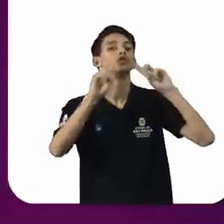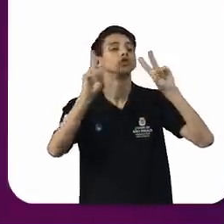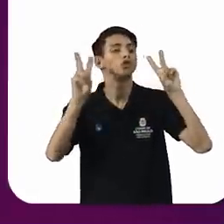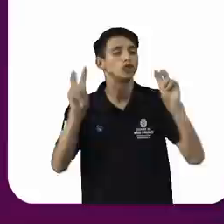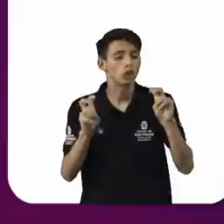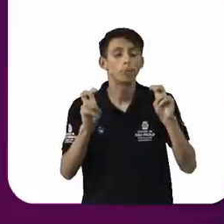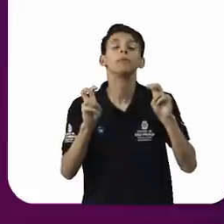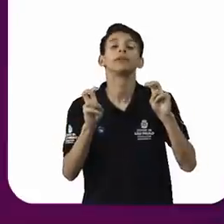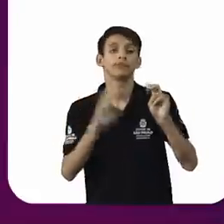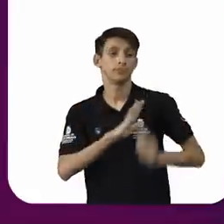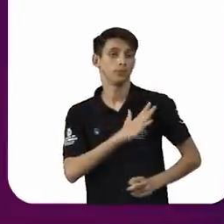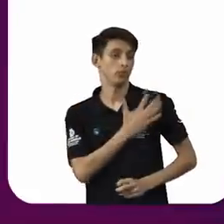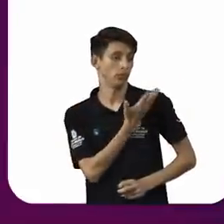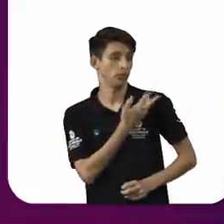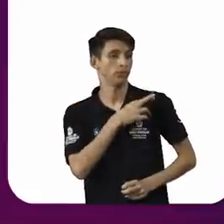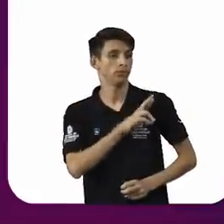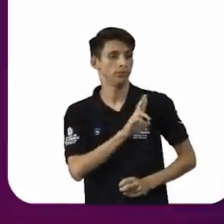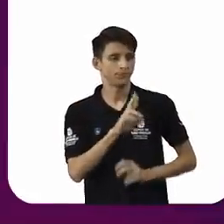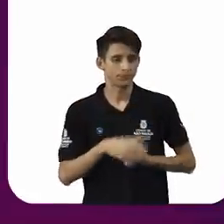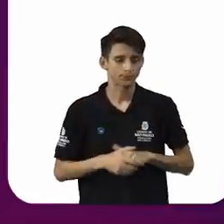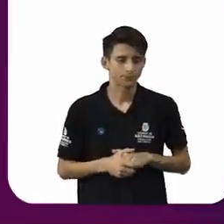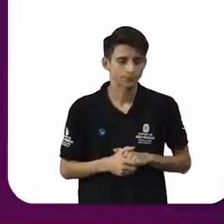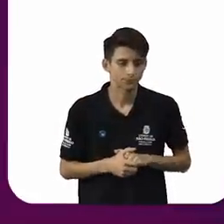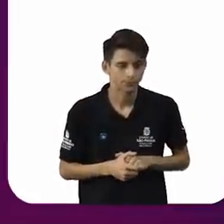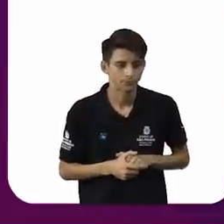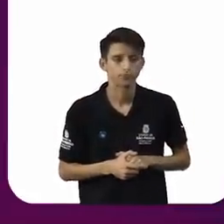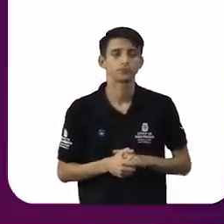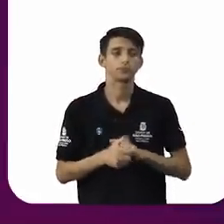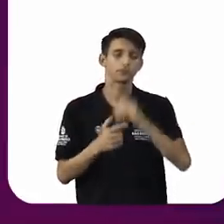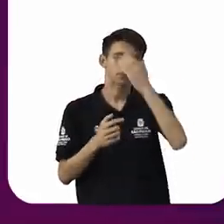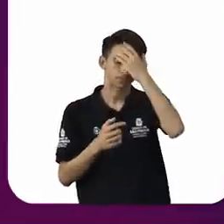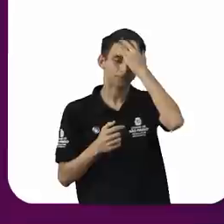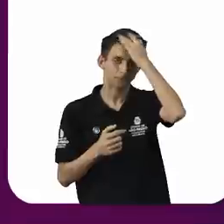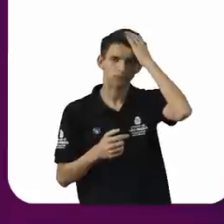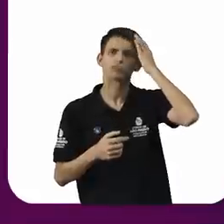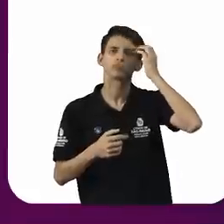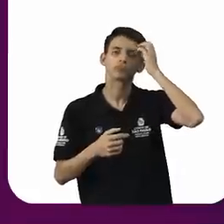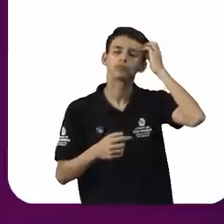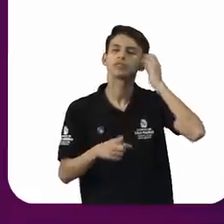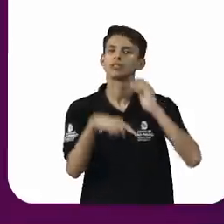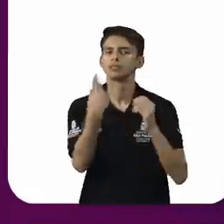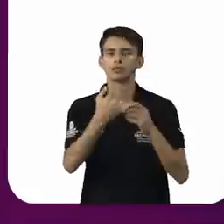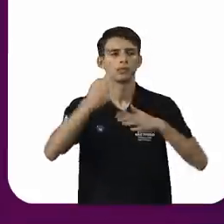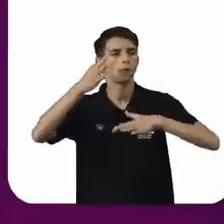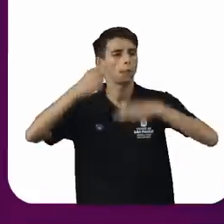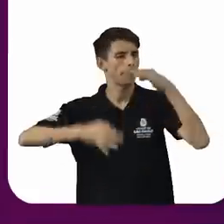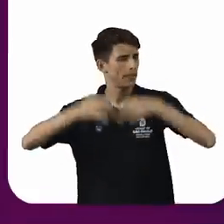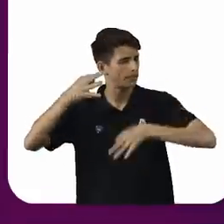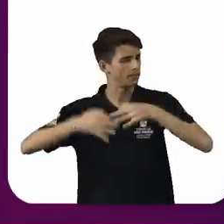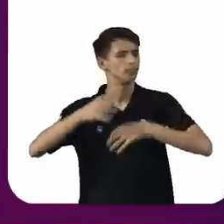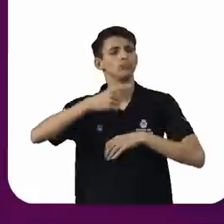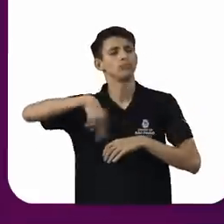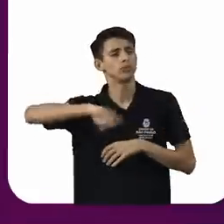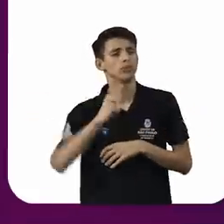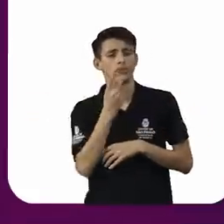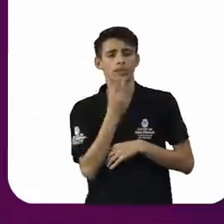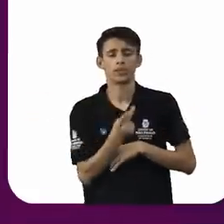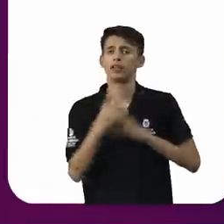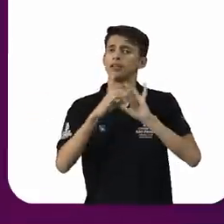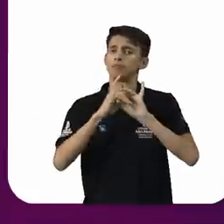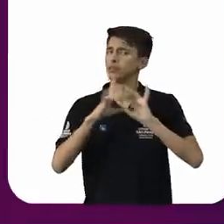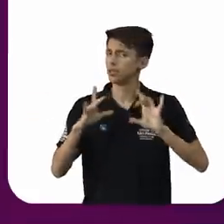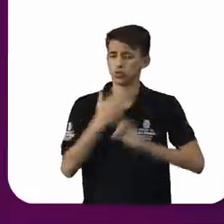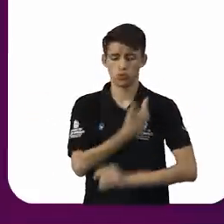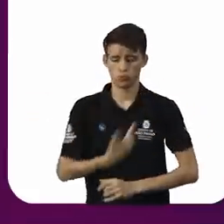intolerância religiosa. Doutor Edio. Olha, Fernanda, no caso do judiciário, nós estamos tratando de uma liberdade pública